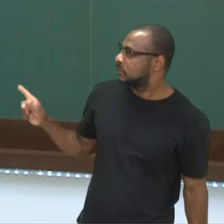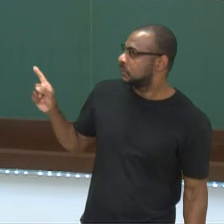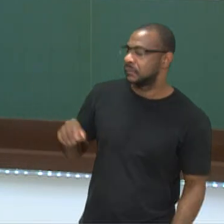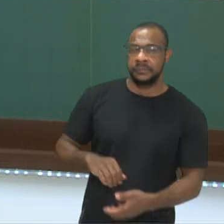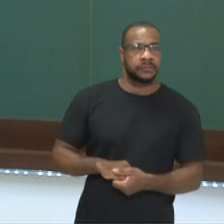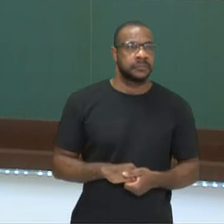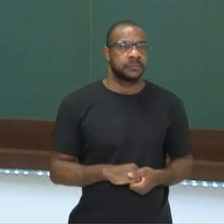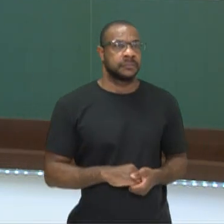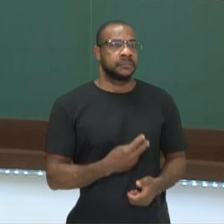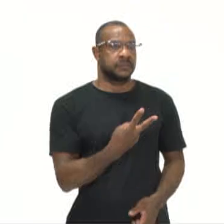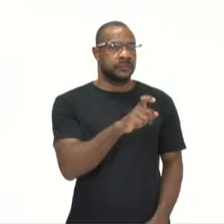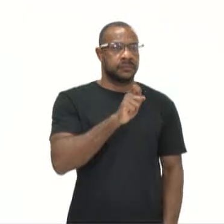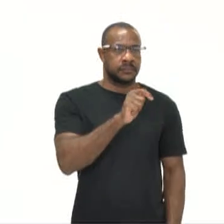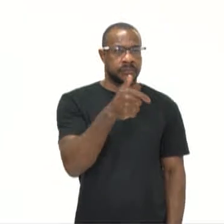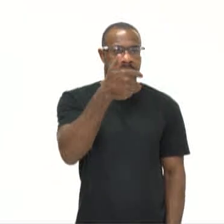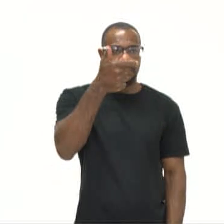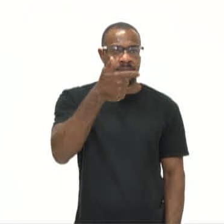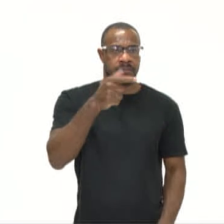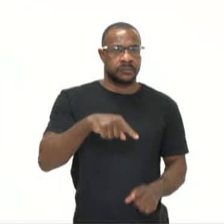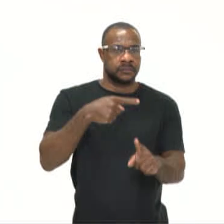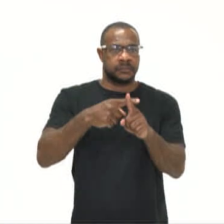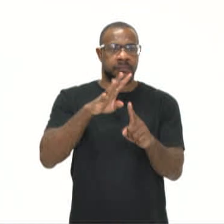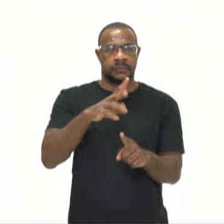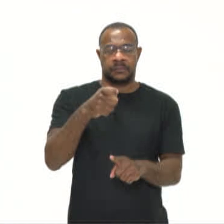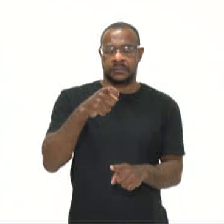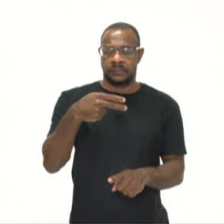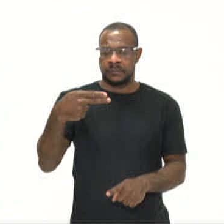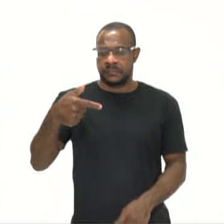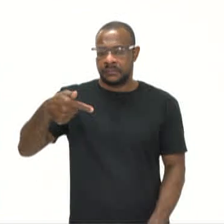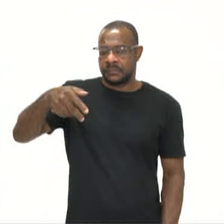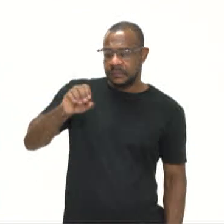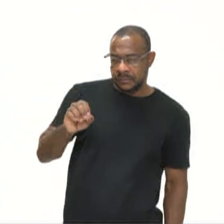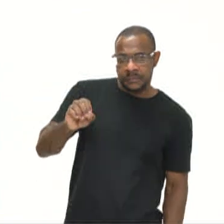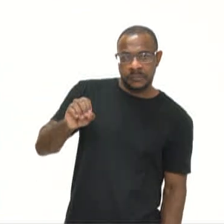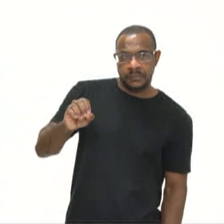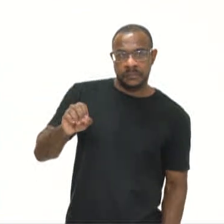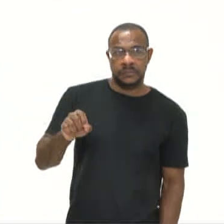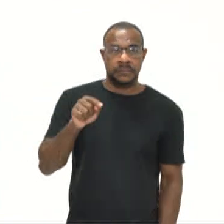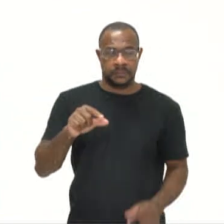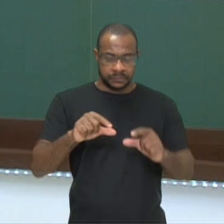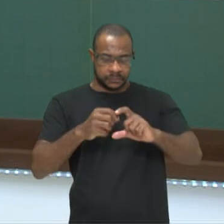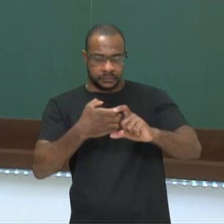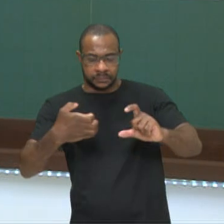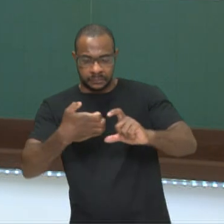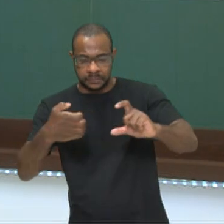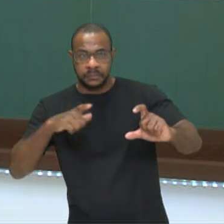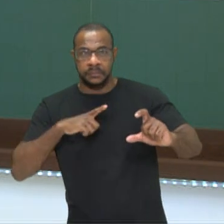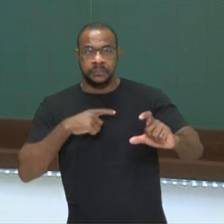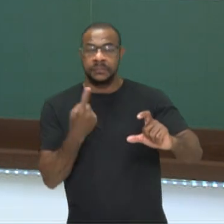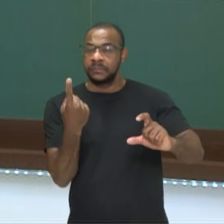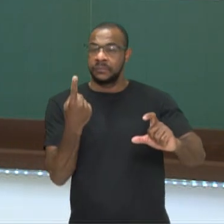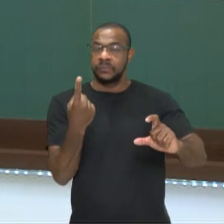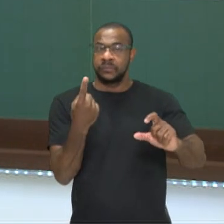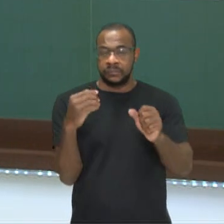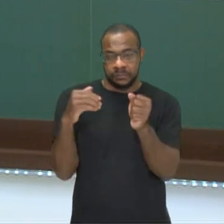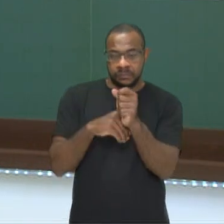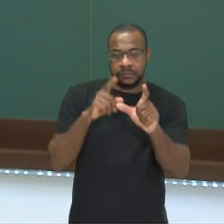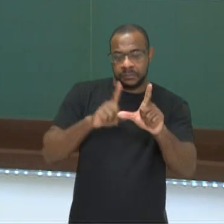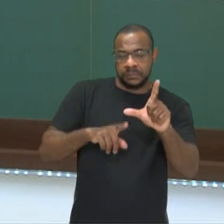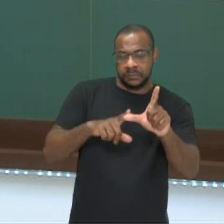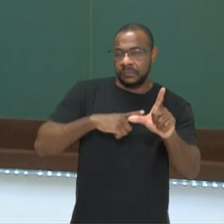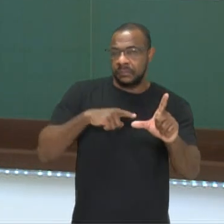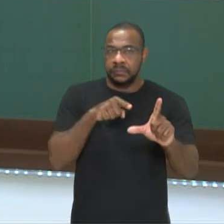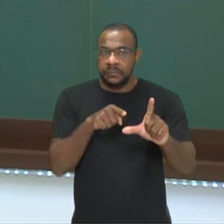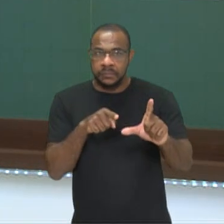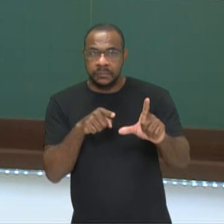2x vezes 2, 4x, igual a 70. Essa equação aqui, ó, tem apenas uma incógnita. Ah,